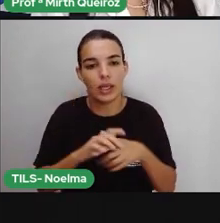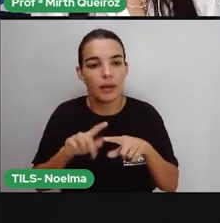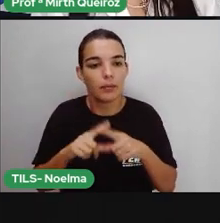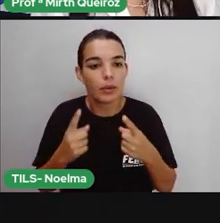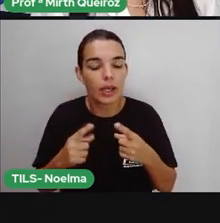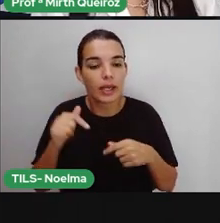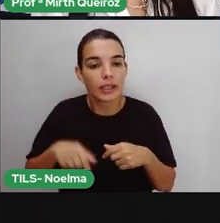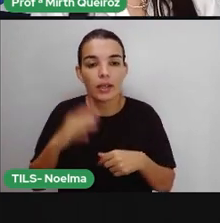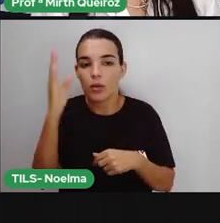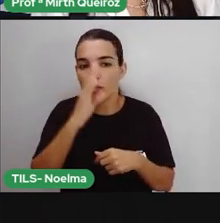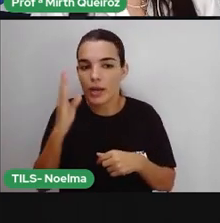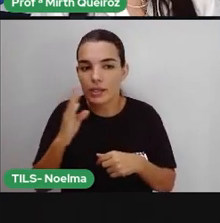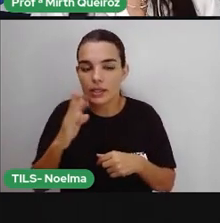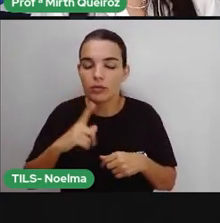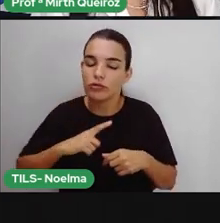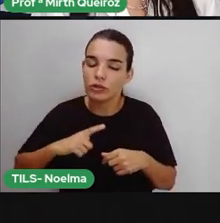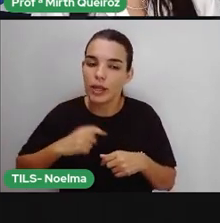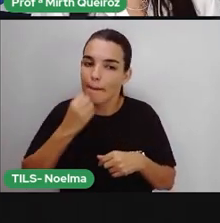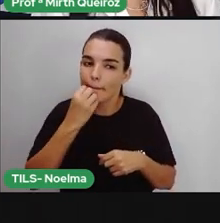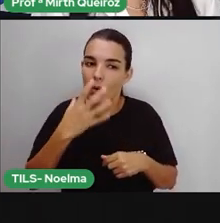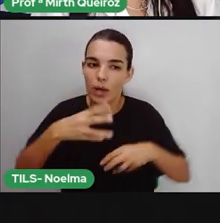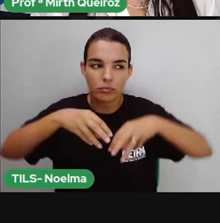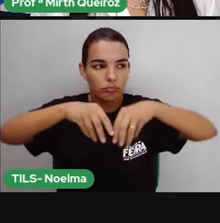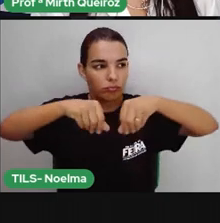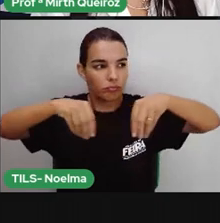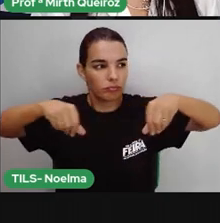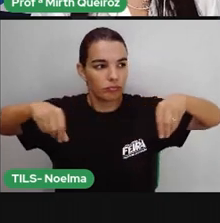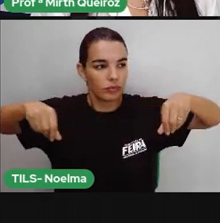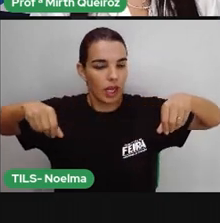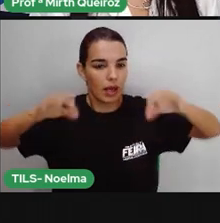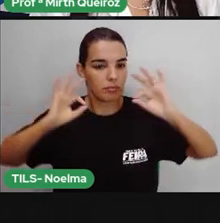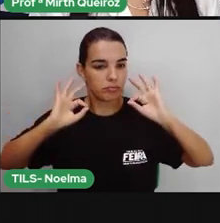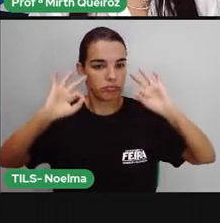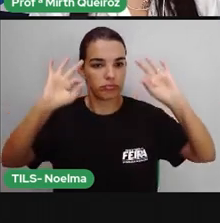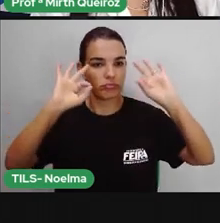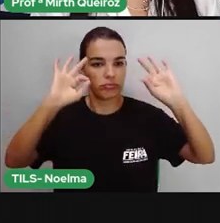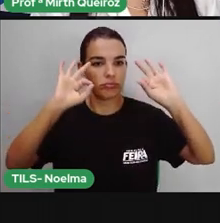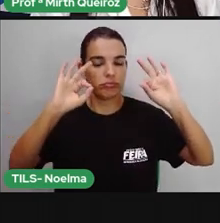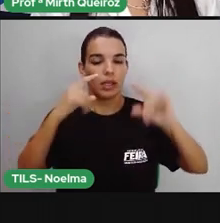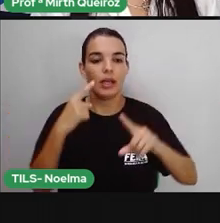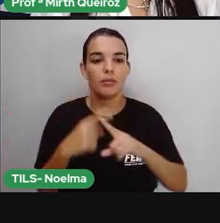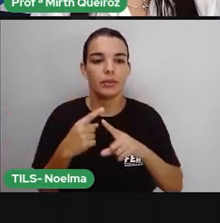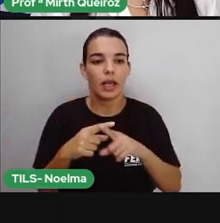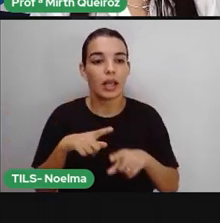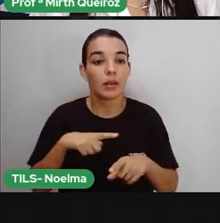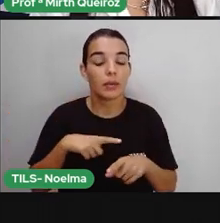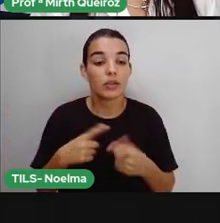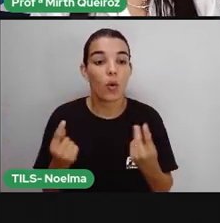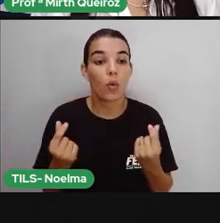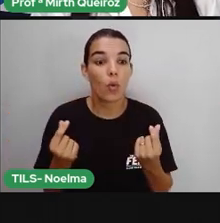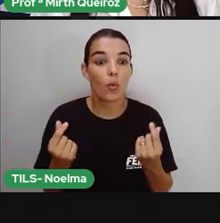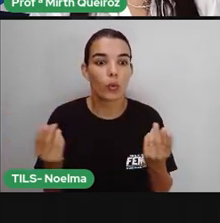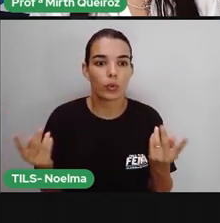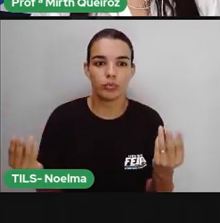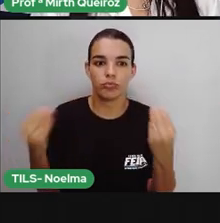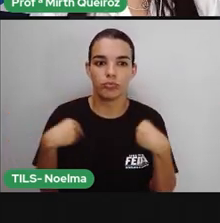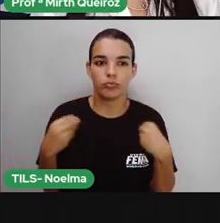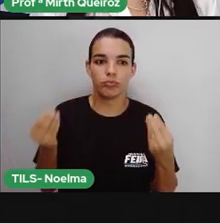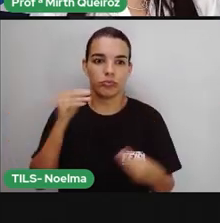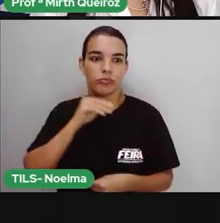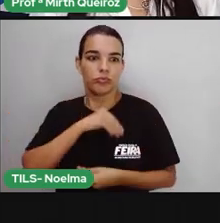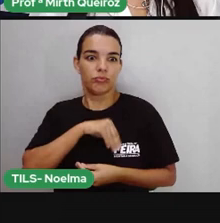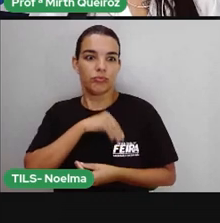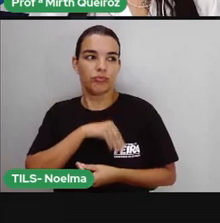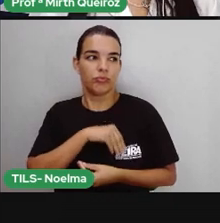condições de se plantar açúcar no Brasil e também ao lucro que esse tipo de produto ele